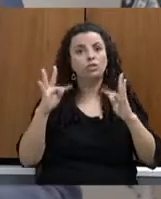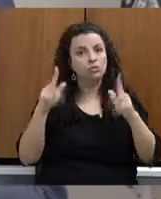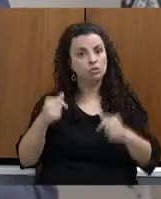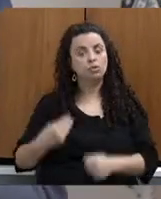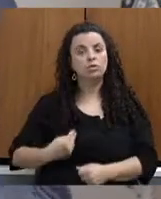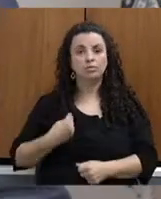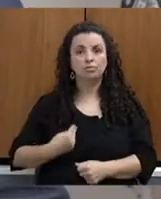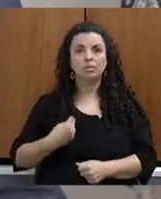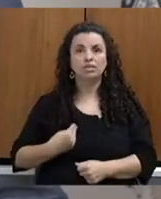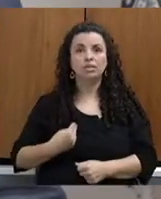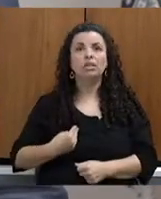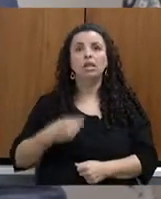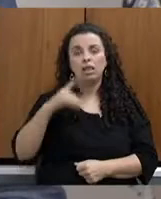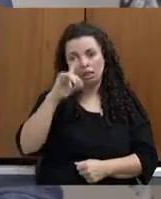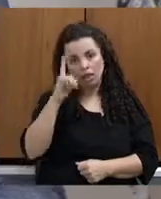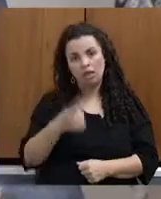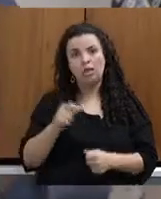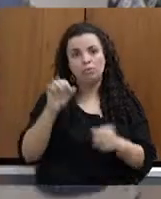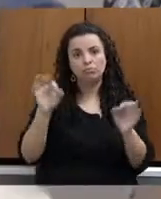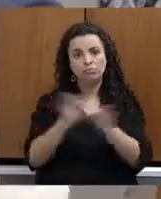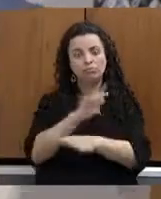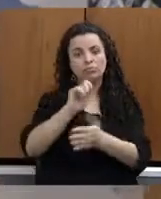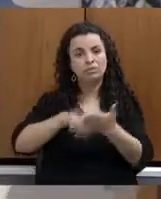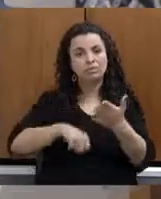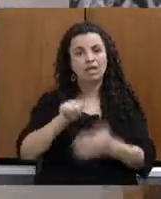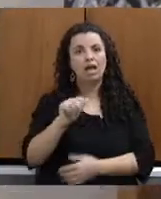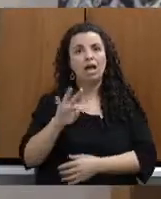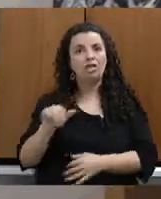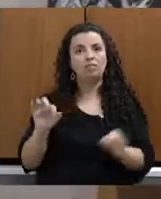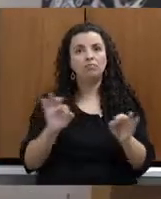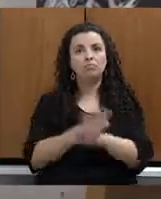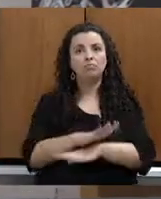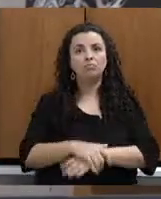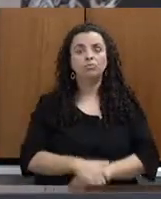lavratura da ata e encerra os trabalhos. Obrigado.